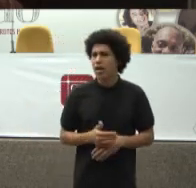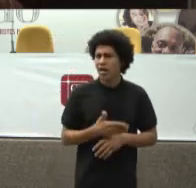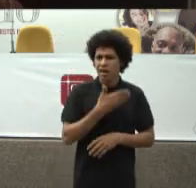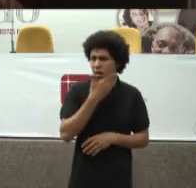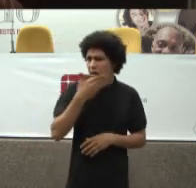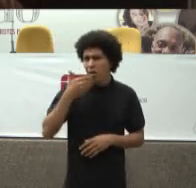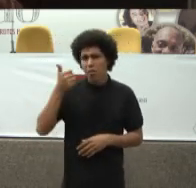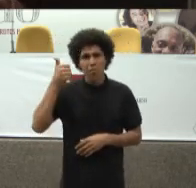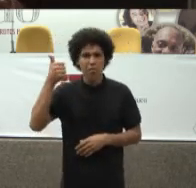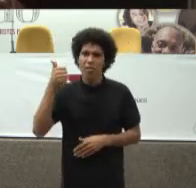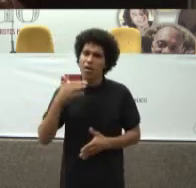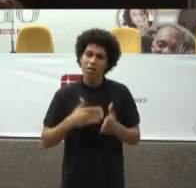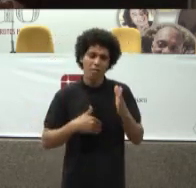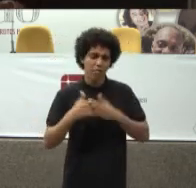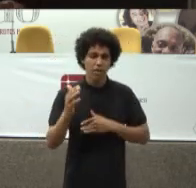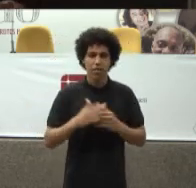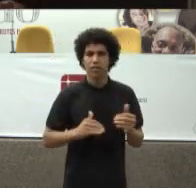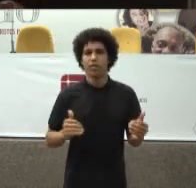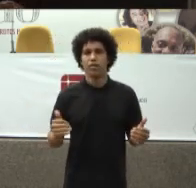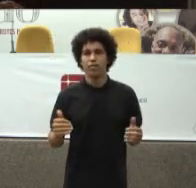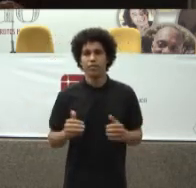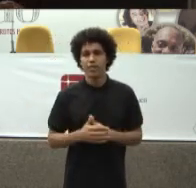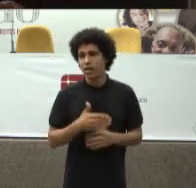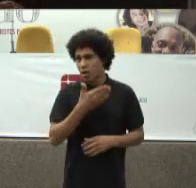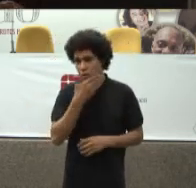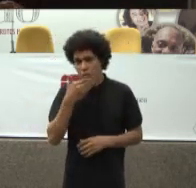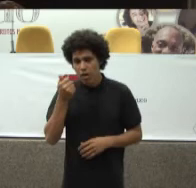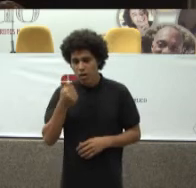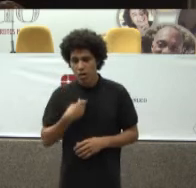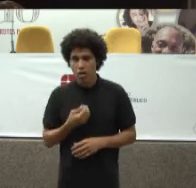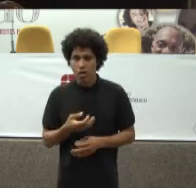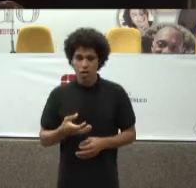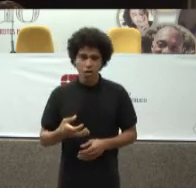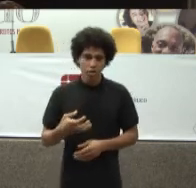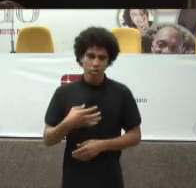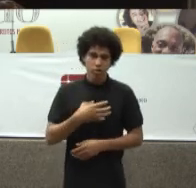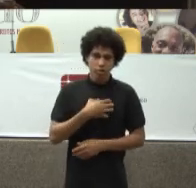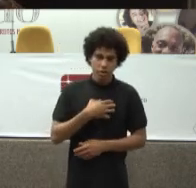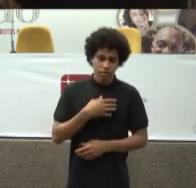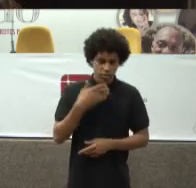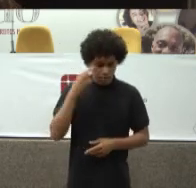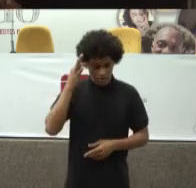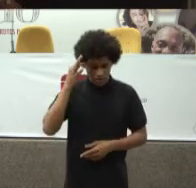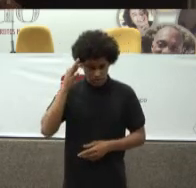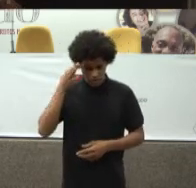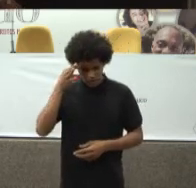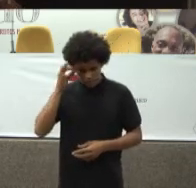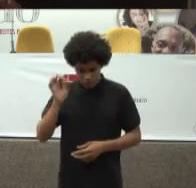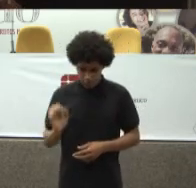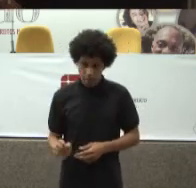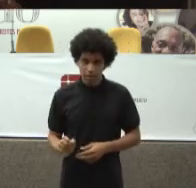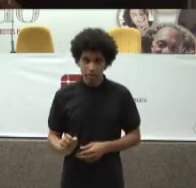ferramenta É o melhor meio De entender A divisão de competências No SUS